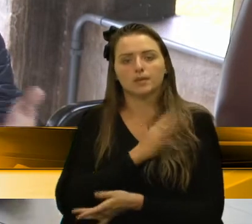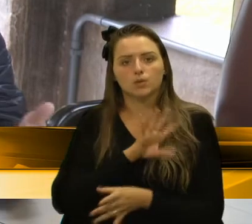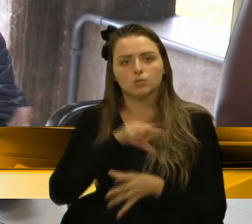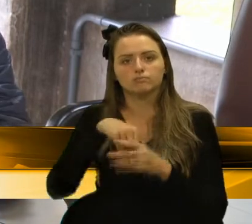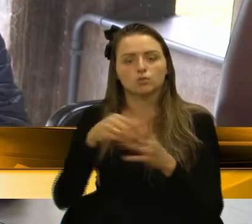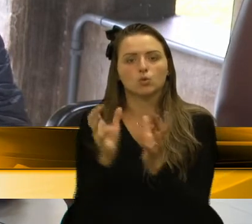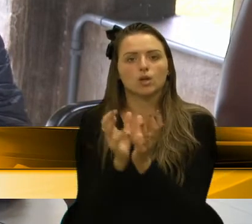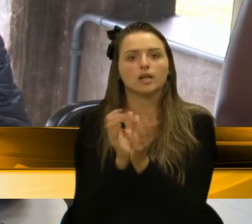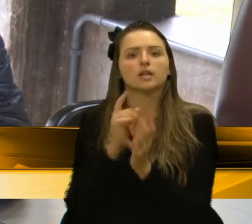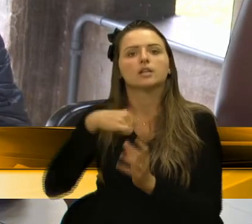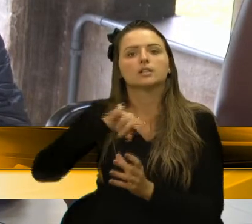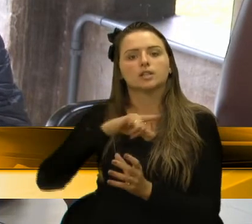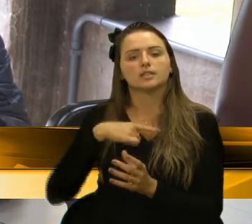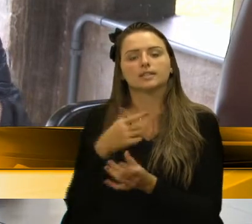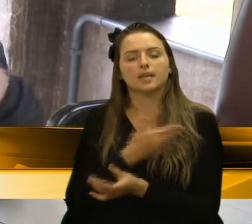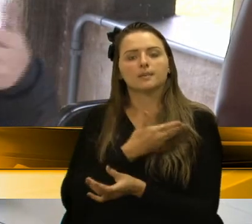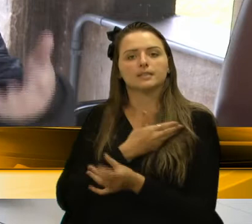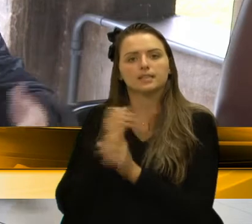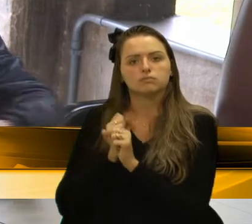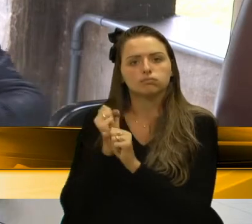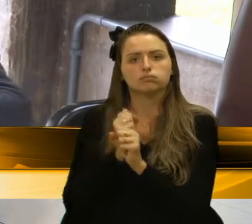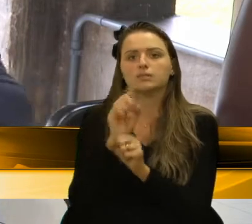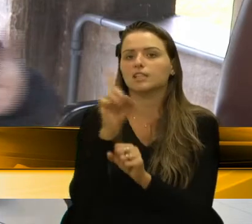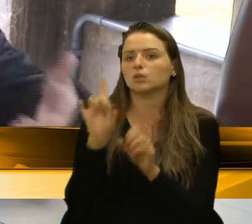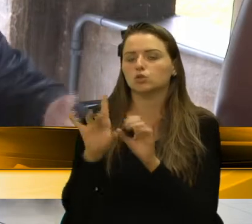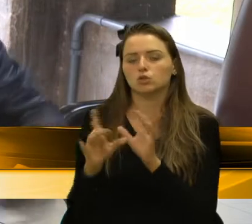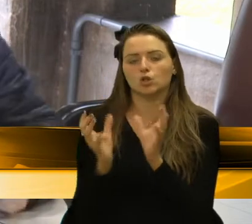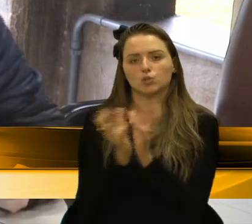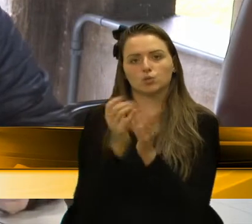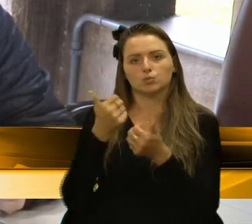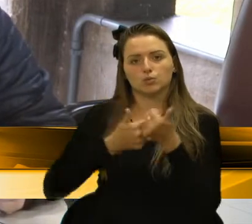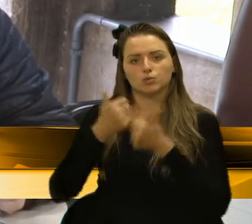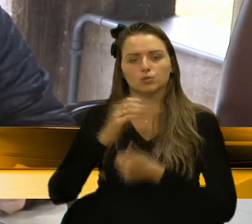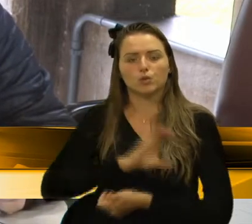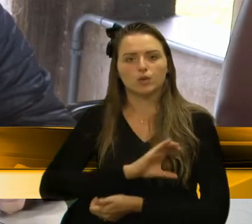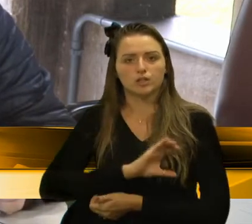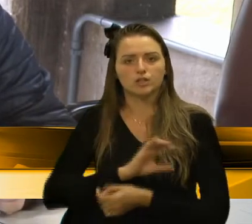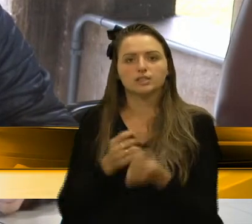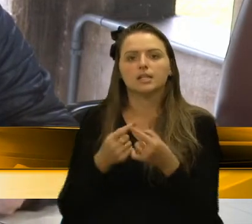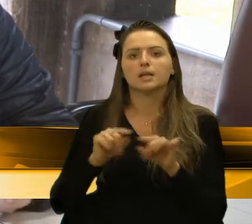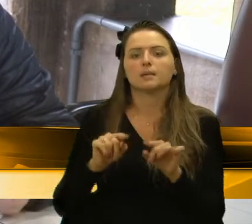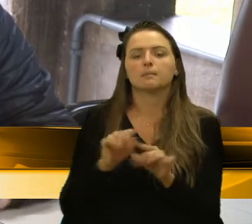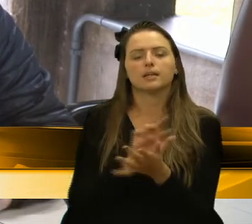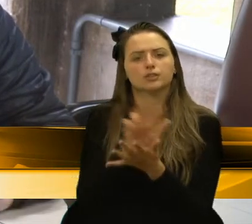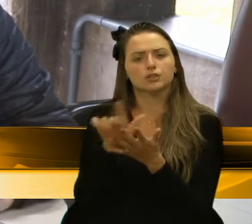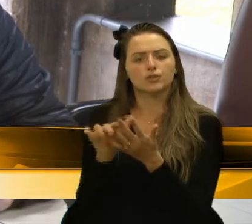uma amizade de muito tempo, não só lá do Caxias, mas de outras situações.